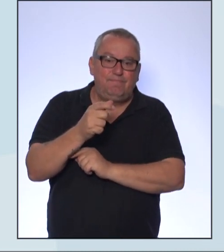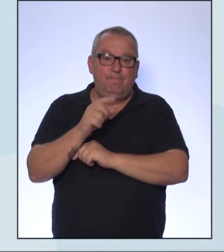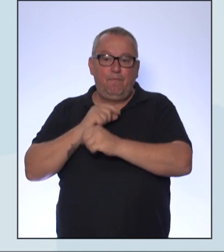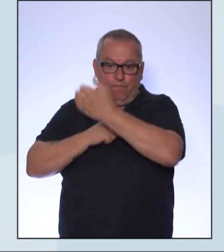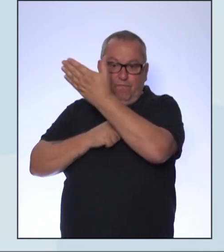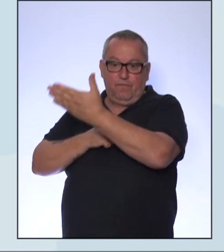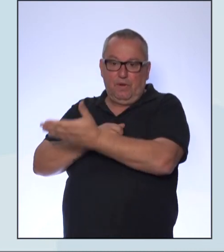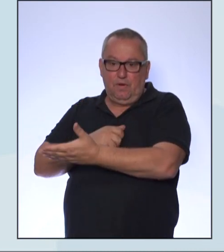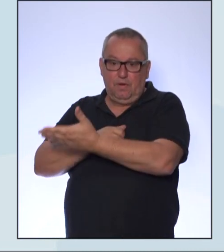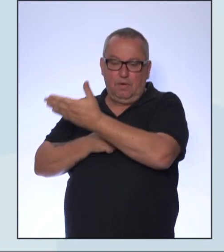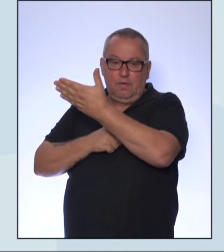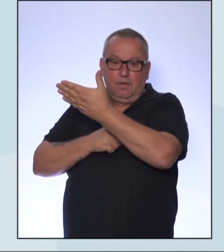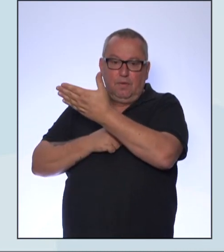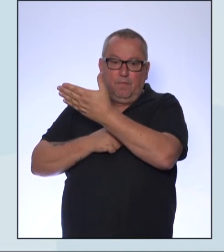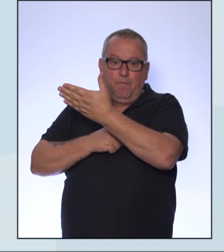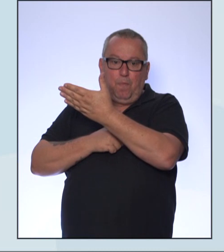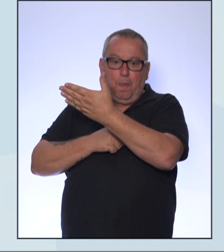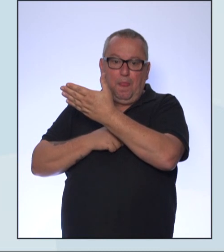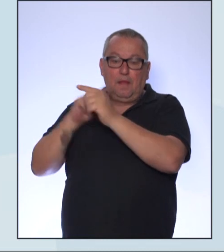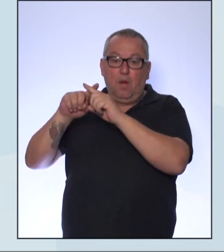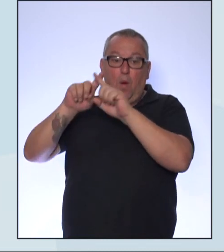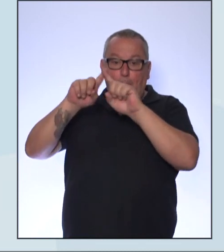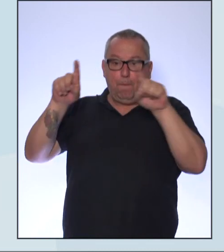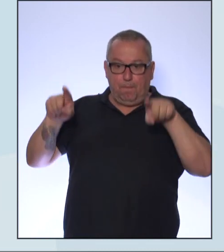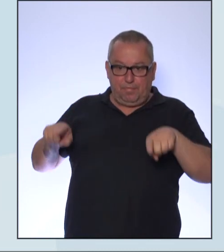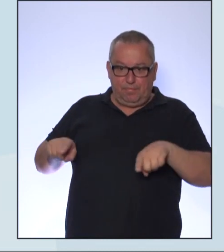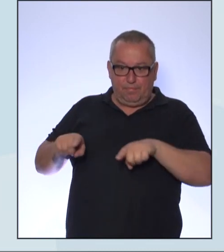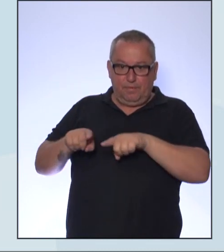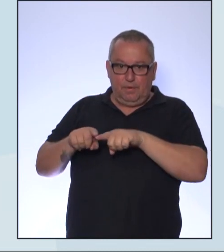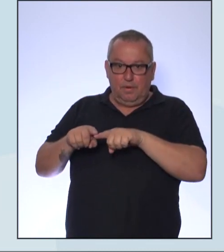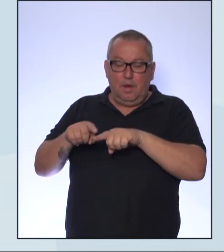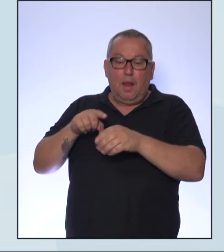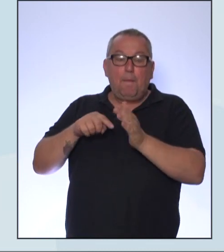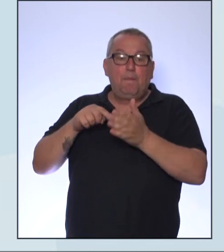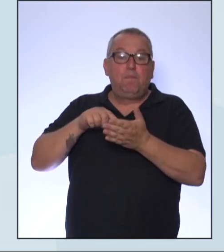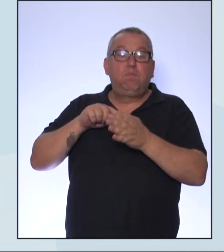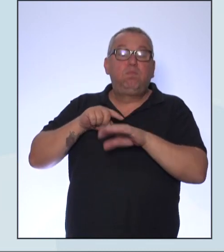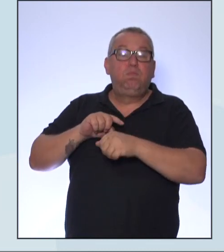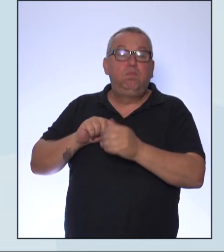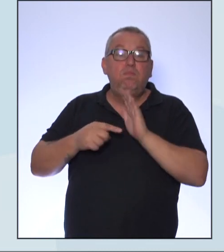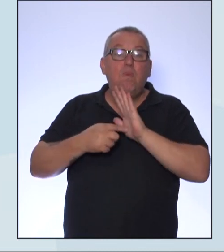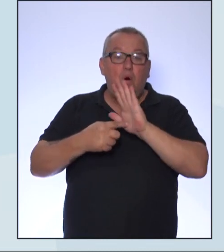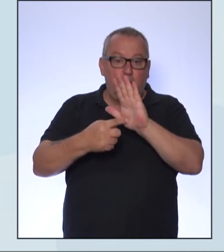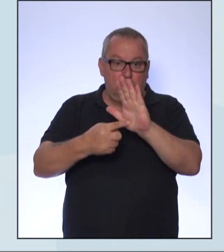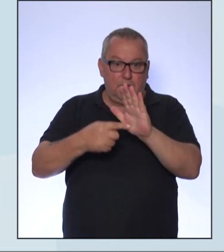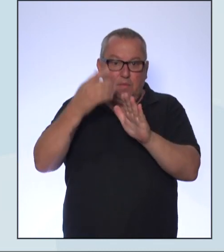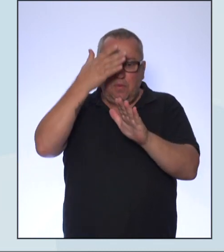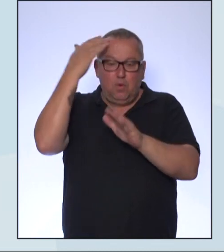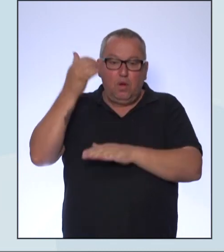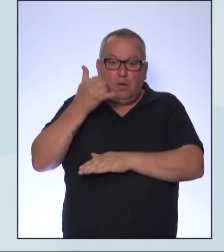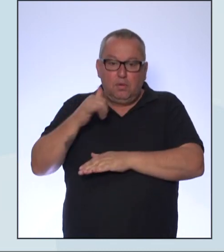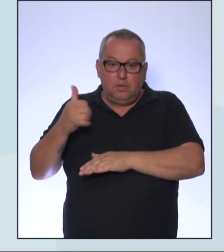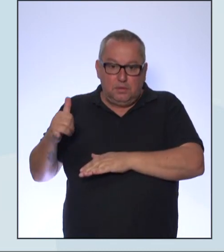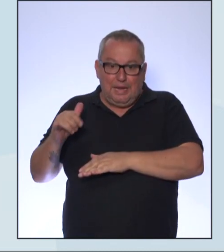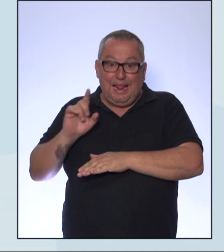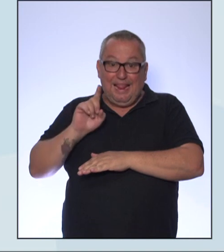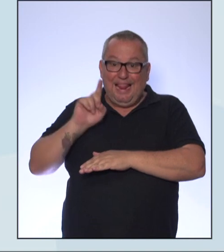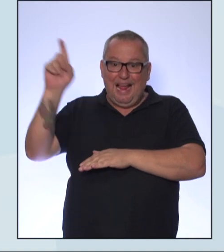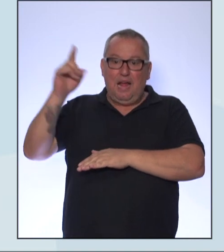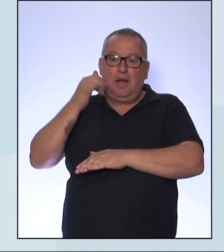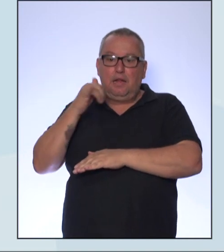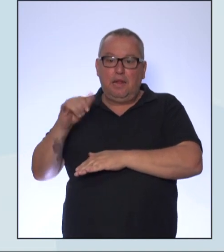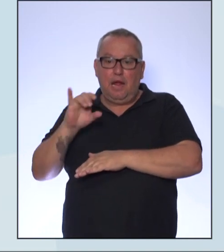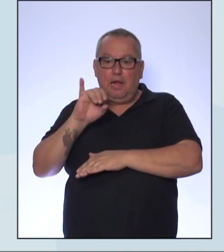nós temos aí. Ela retrata a partida de italianos em Nápoles, na